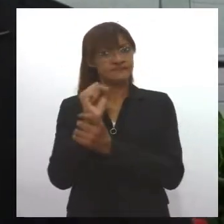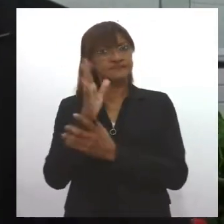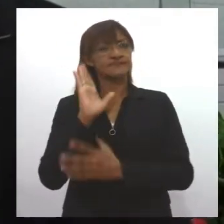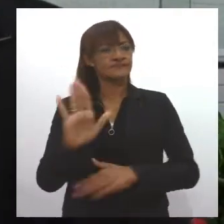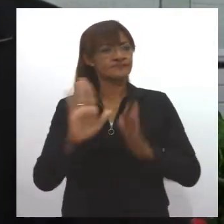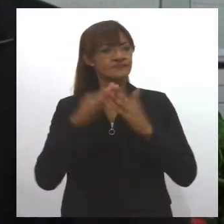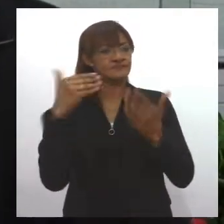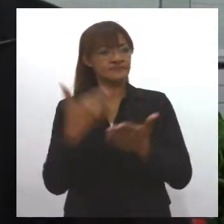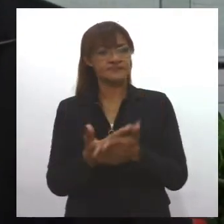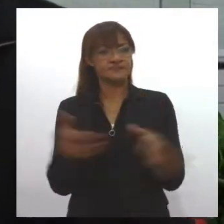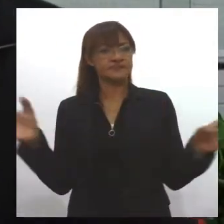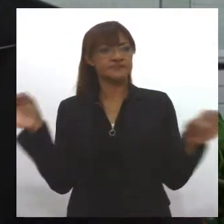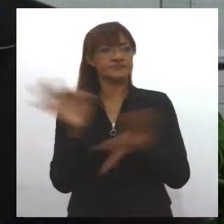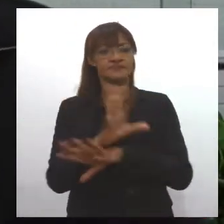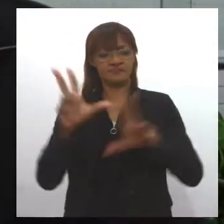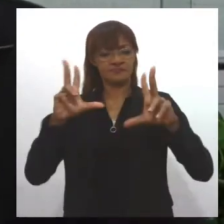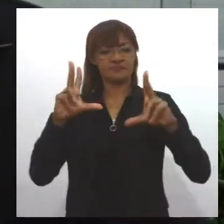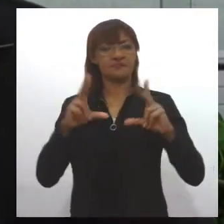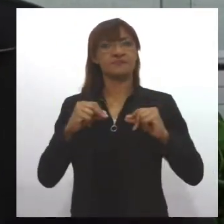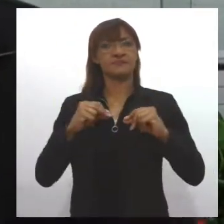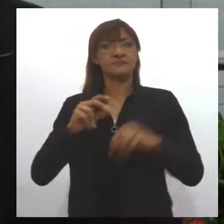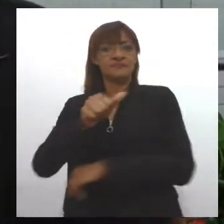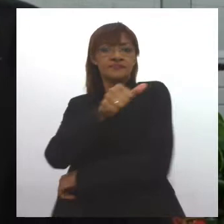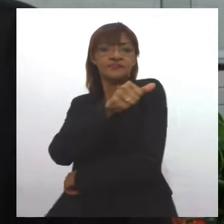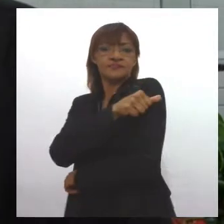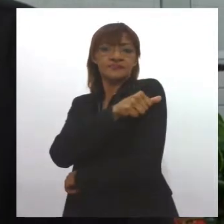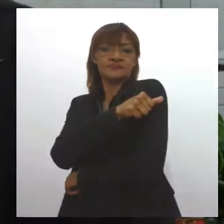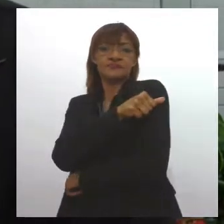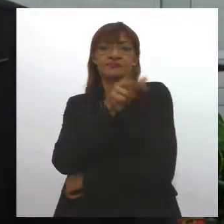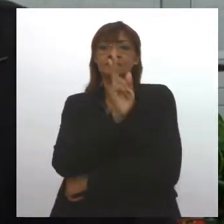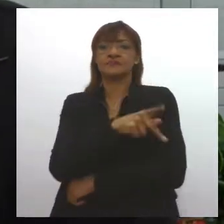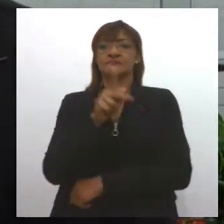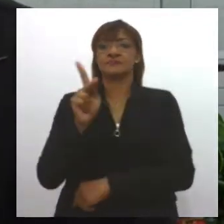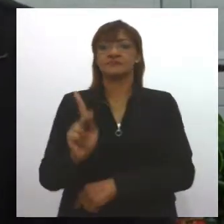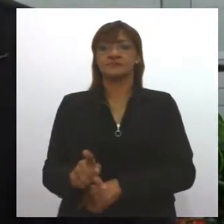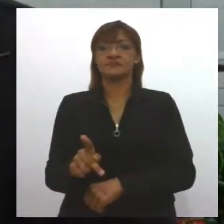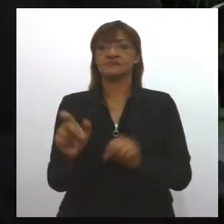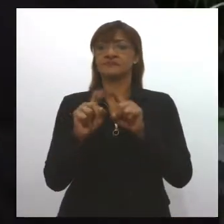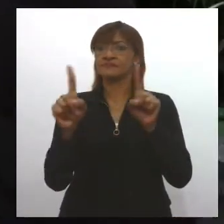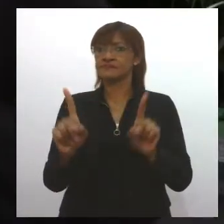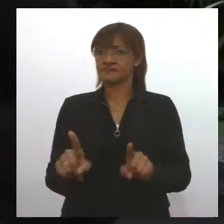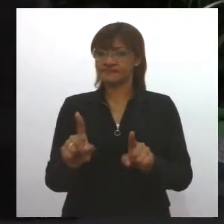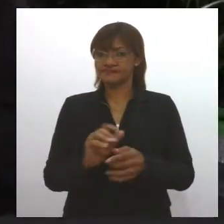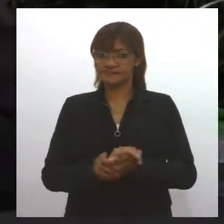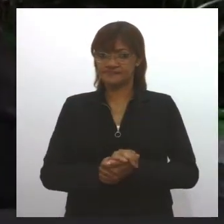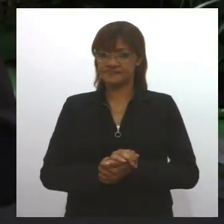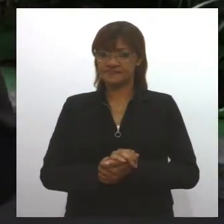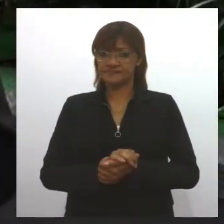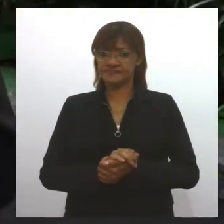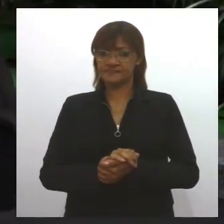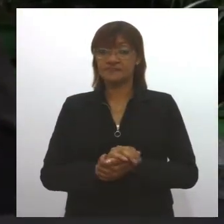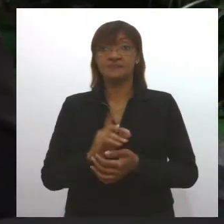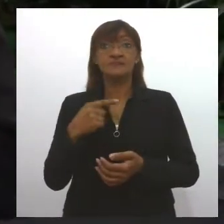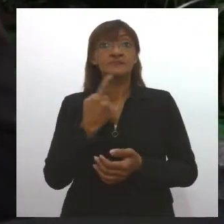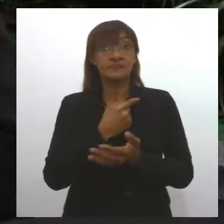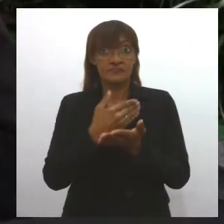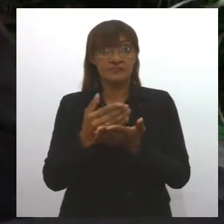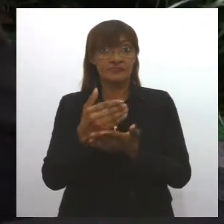pronta para receber os alunos, professores e funcionários. Quando nós começamos 2021,